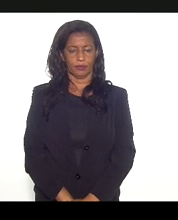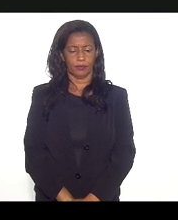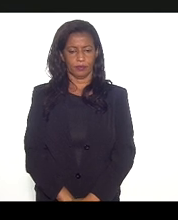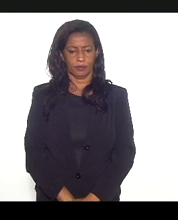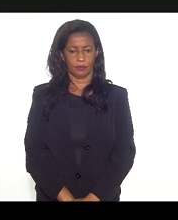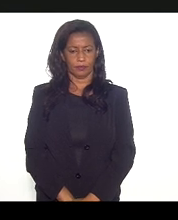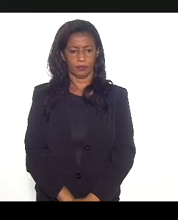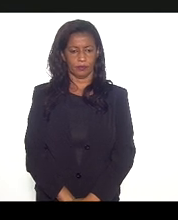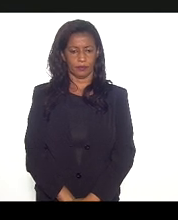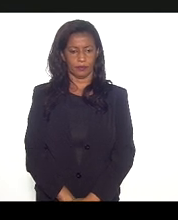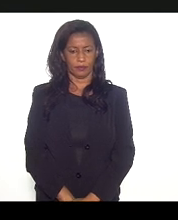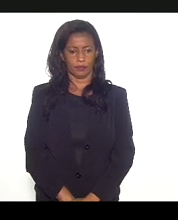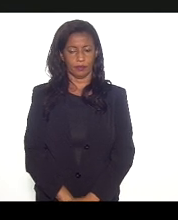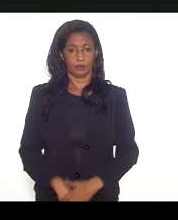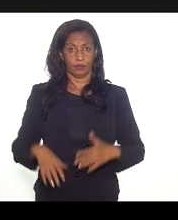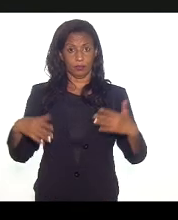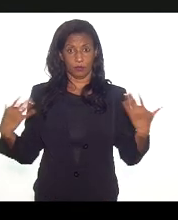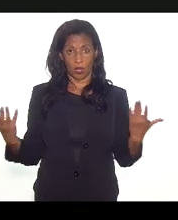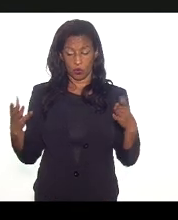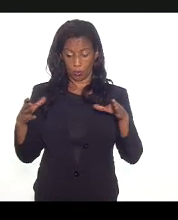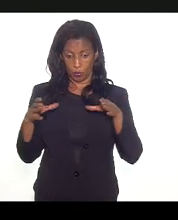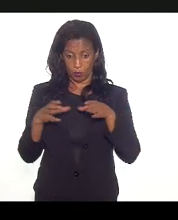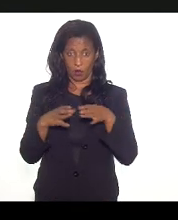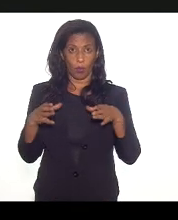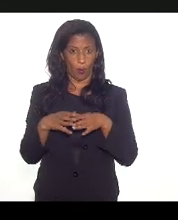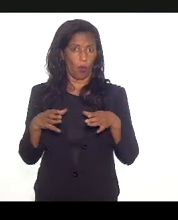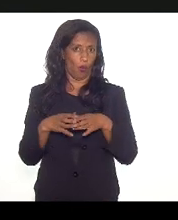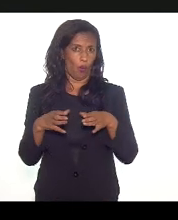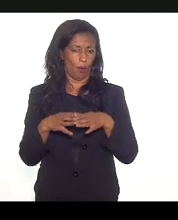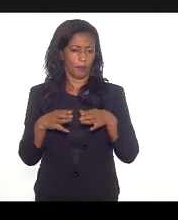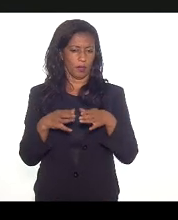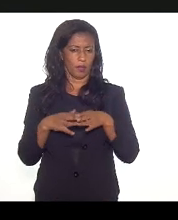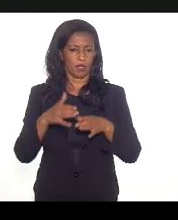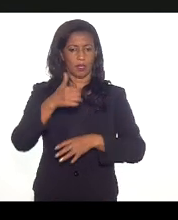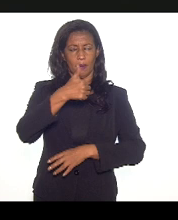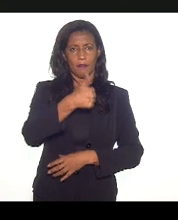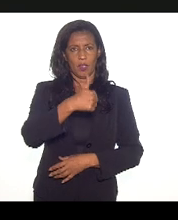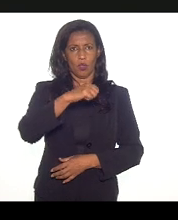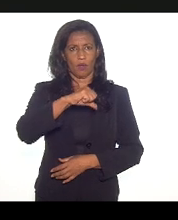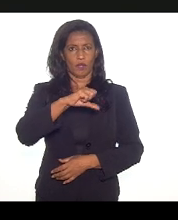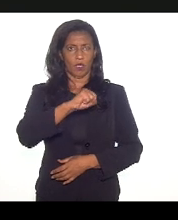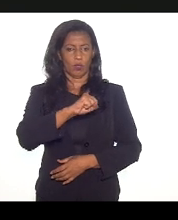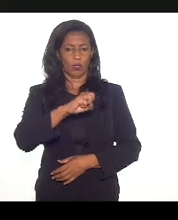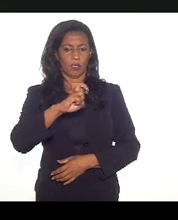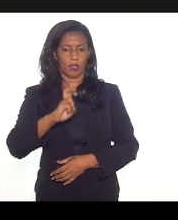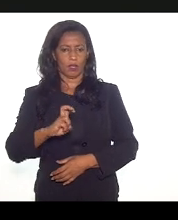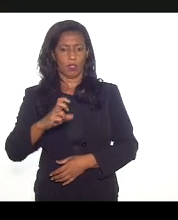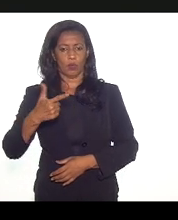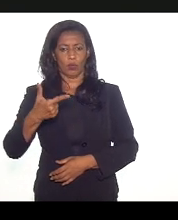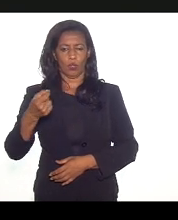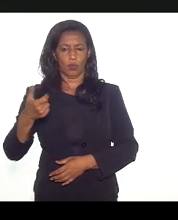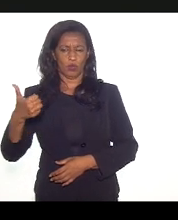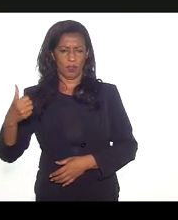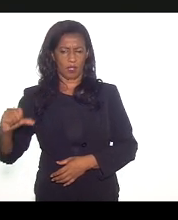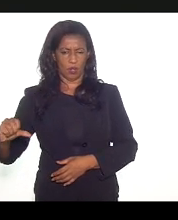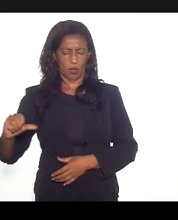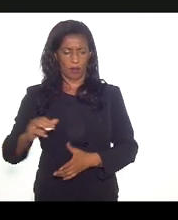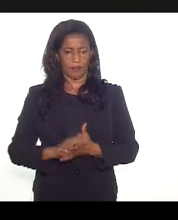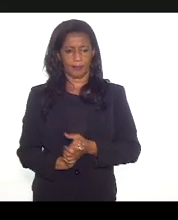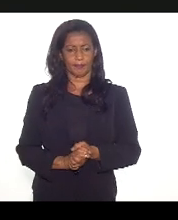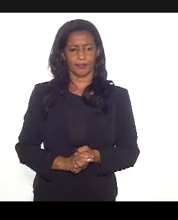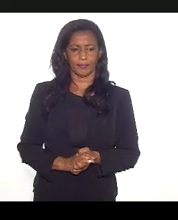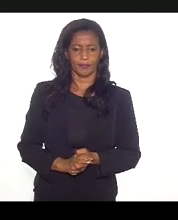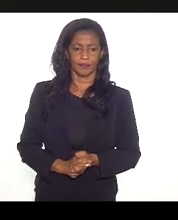Bom, nós estamos em uma comissão de emprego, entre 1985 e 2019, a série mais longa com a mesma